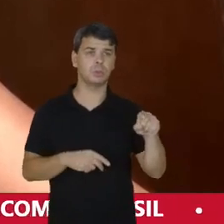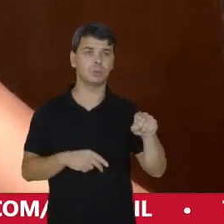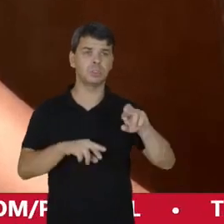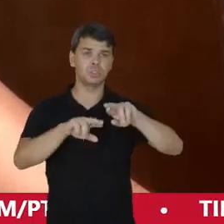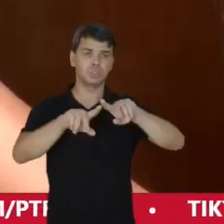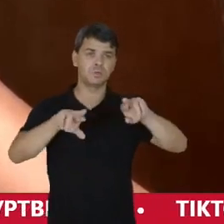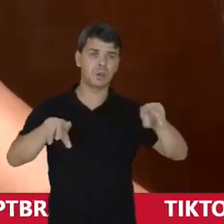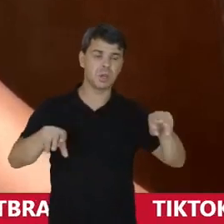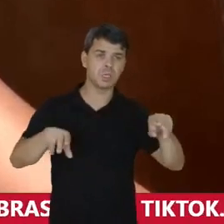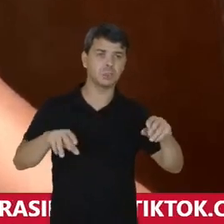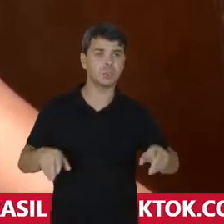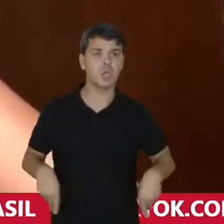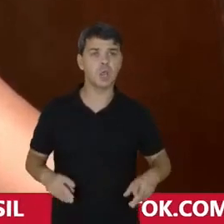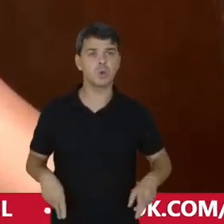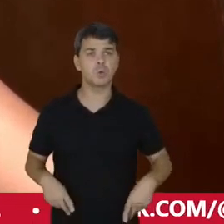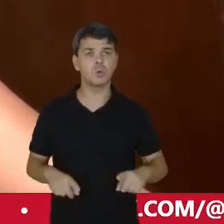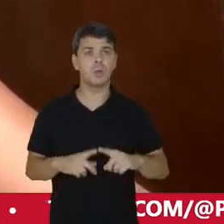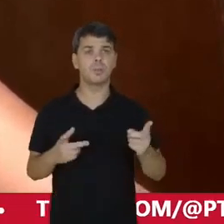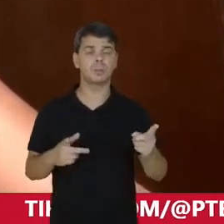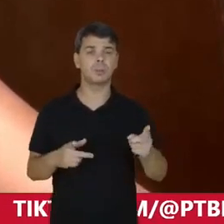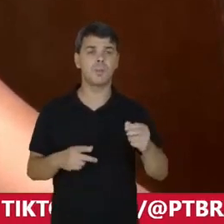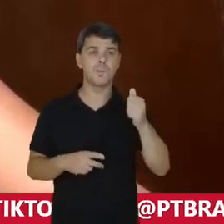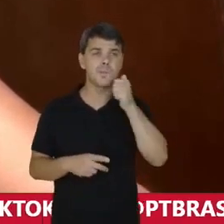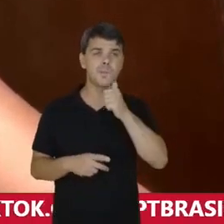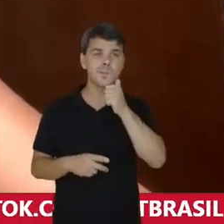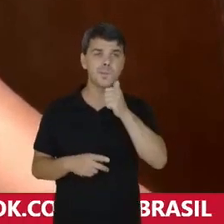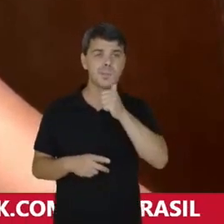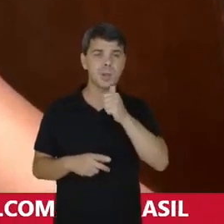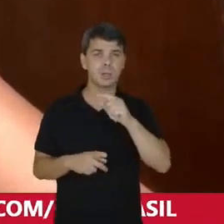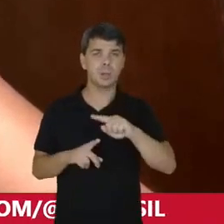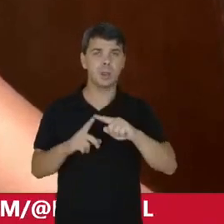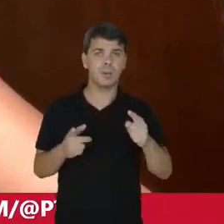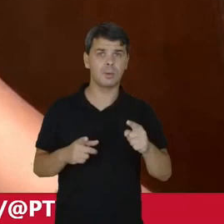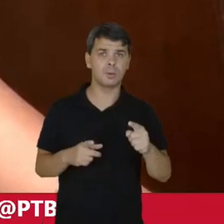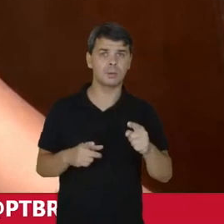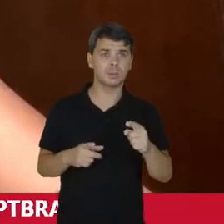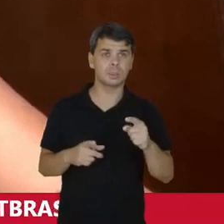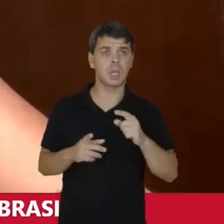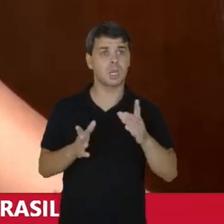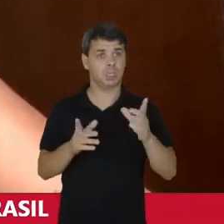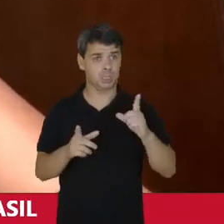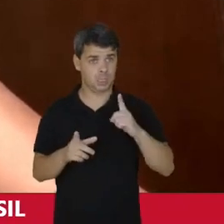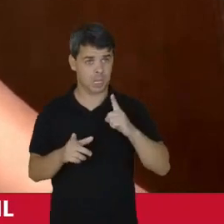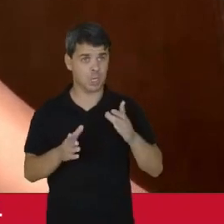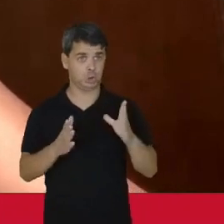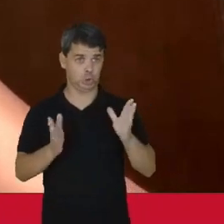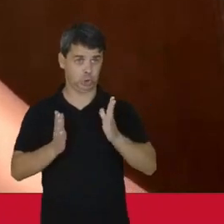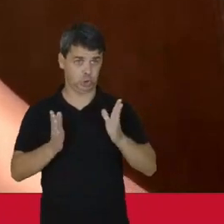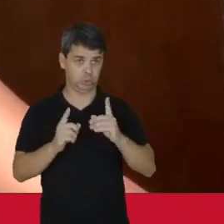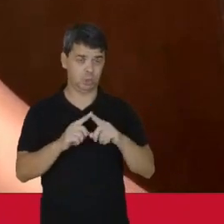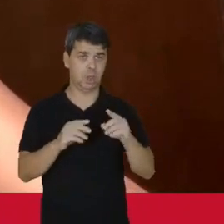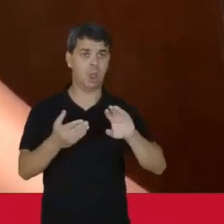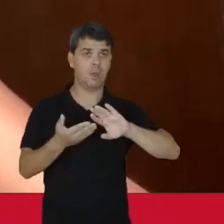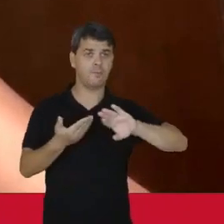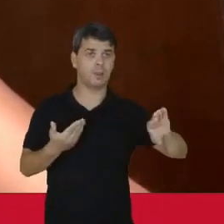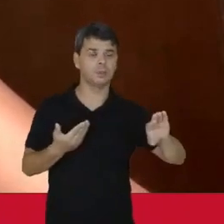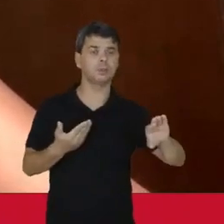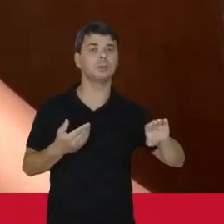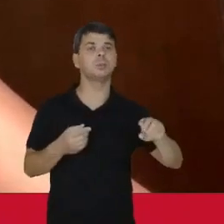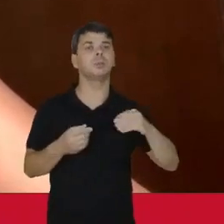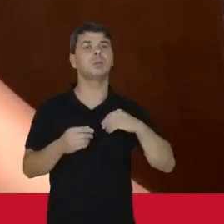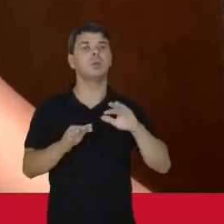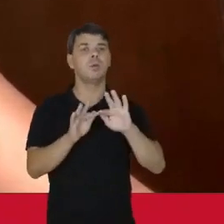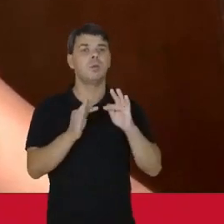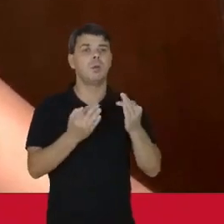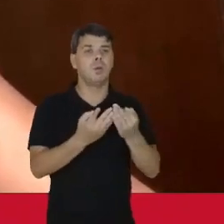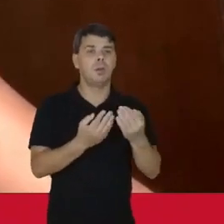Muitas despesas O que faz Com que muitas mulheres Inclusive mulheres A rimo de família Acabem deixando os estudos Para cuidar De